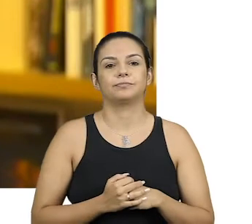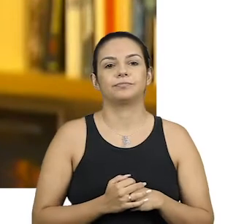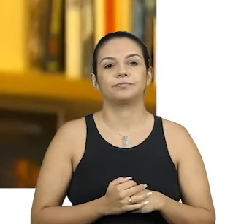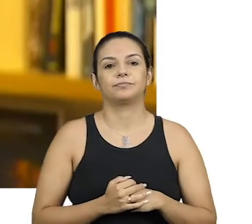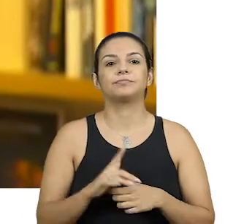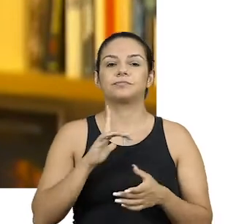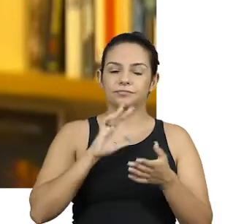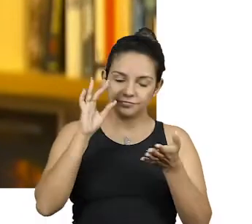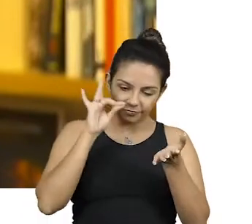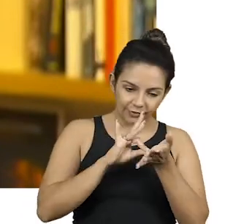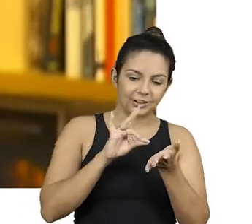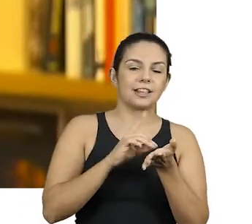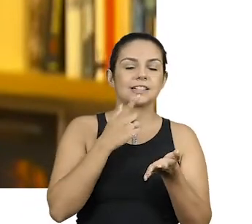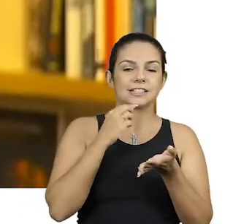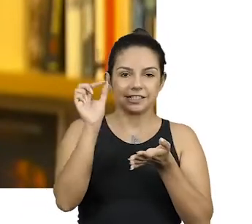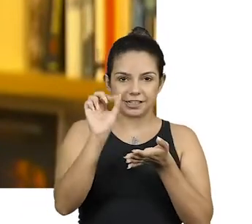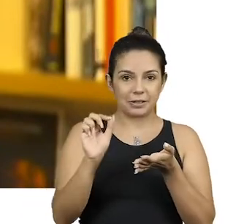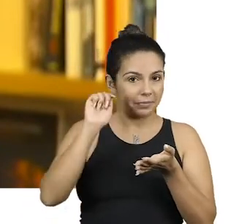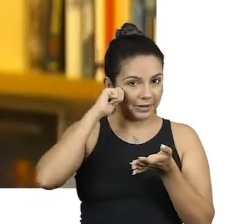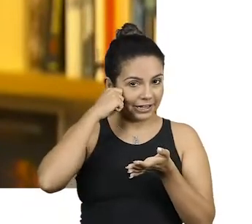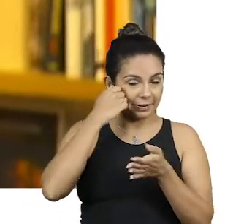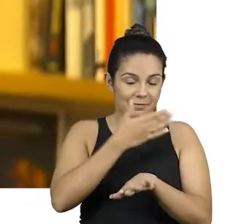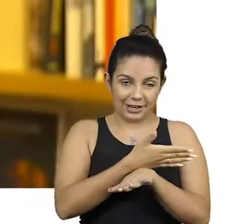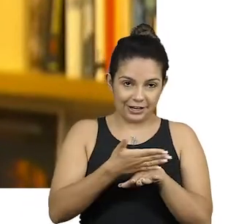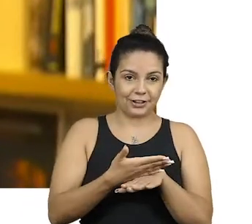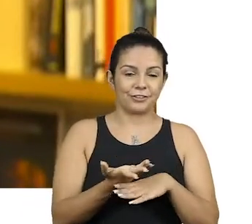fui olhar e tinha mesmo, sabe, em preto e branco.